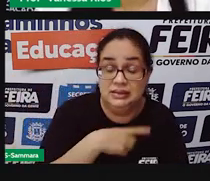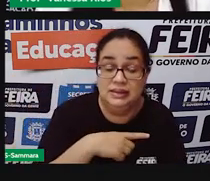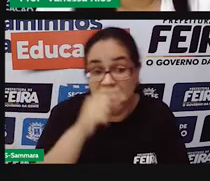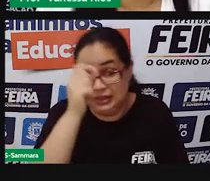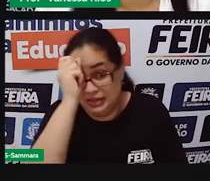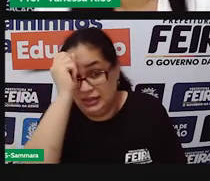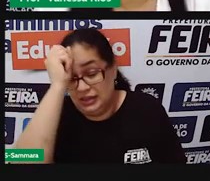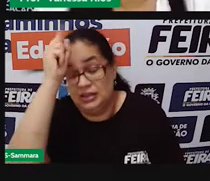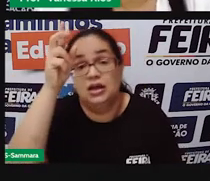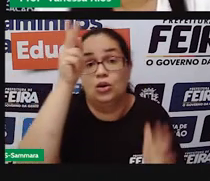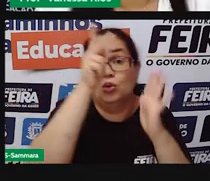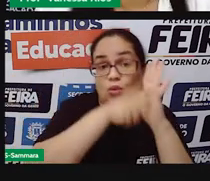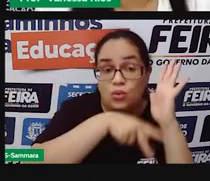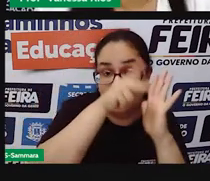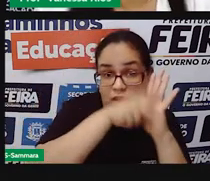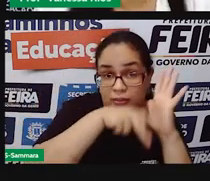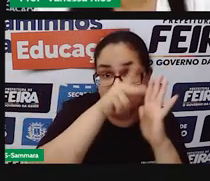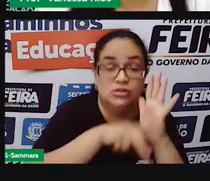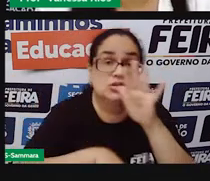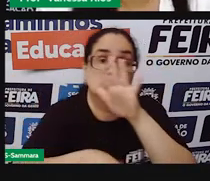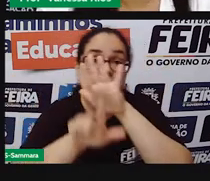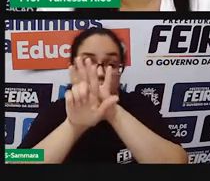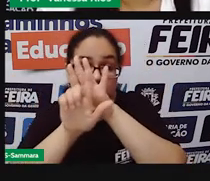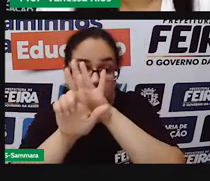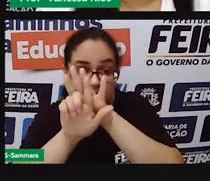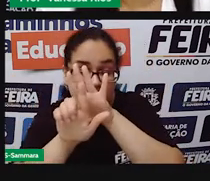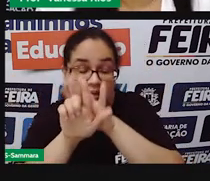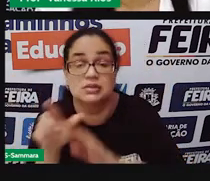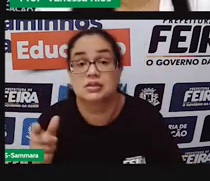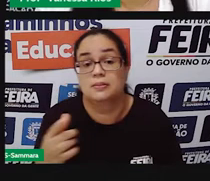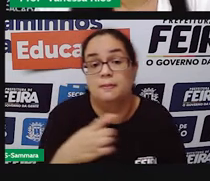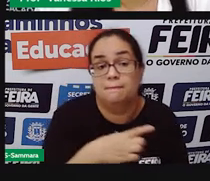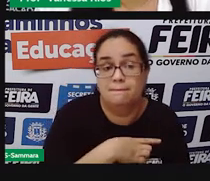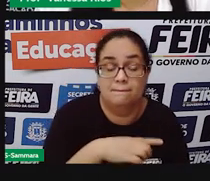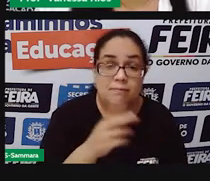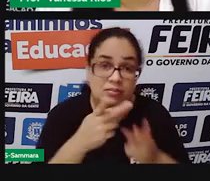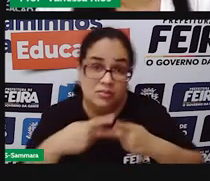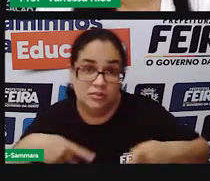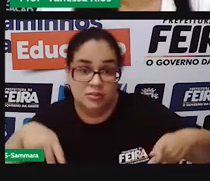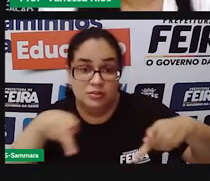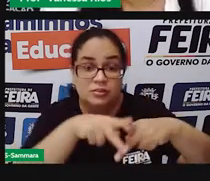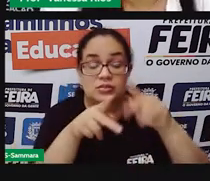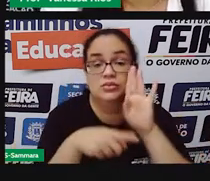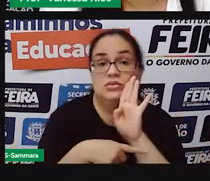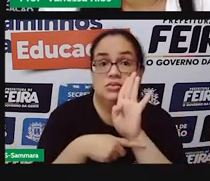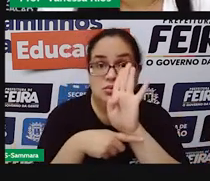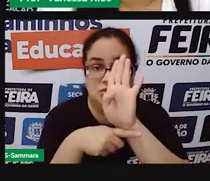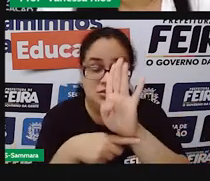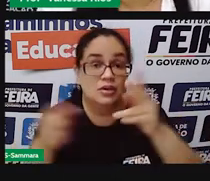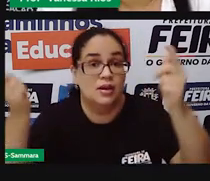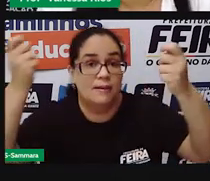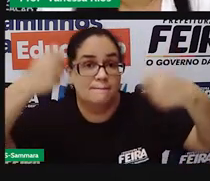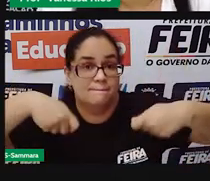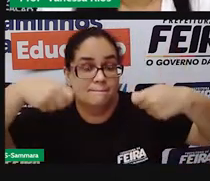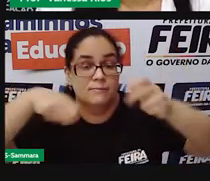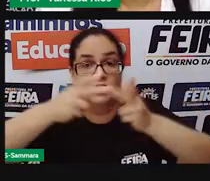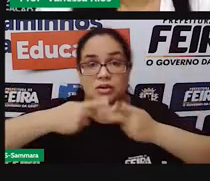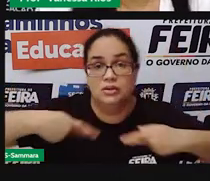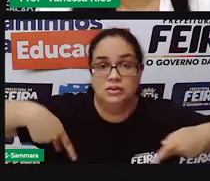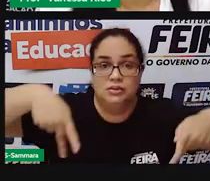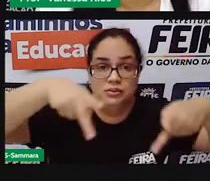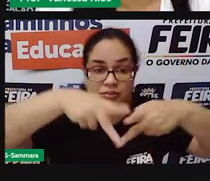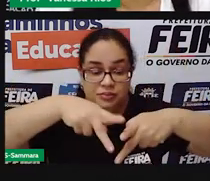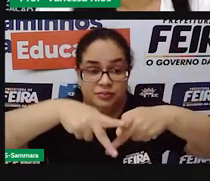os projetos, as leis favorecendo a população, as necessidades da população.